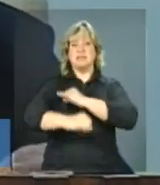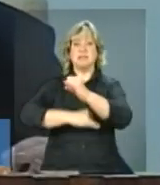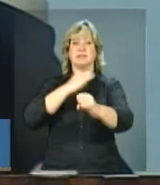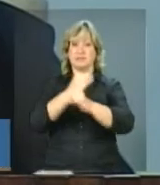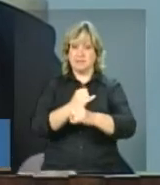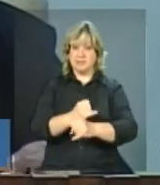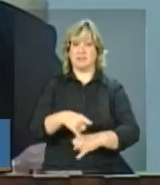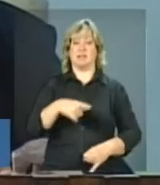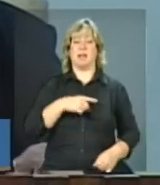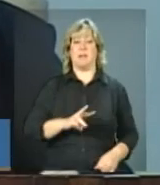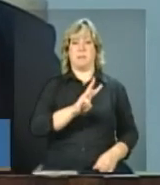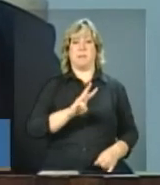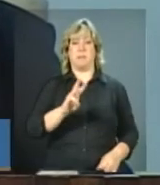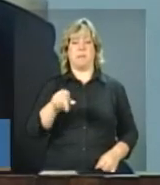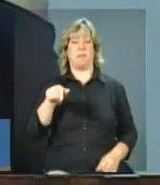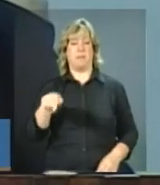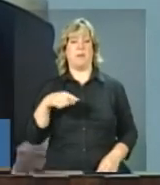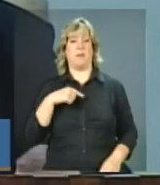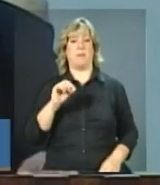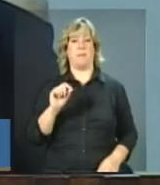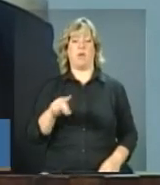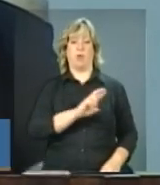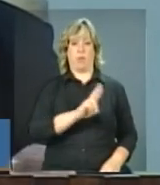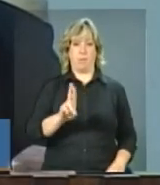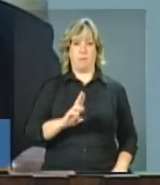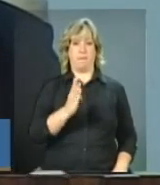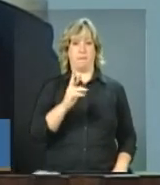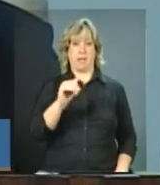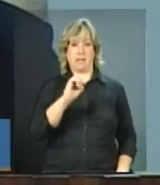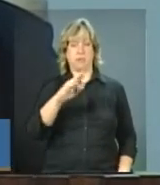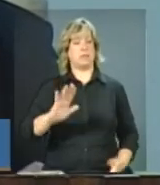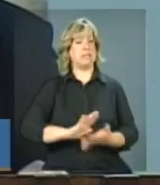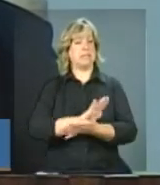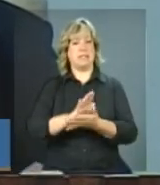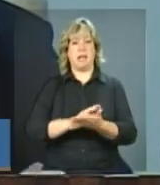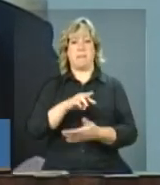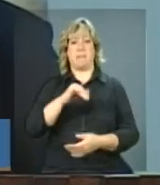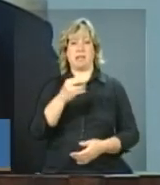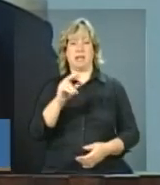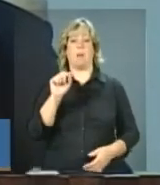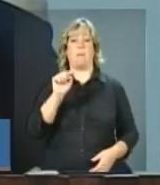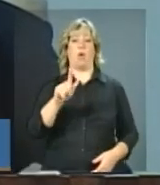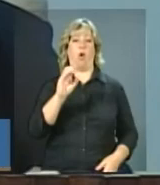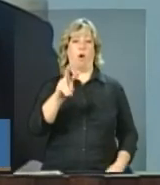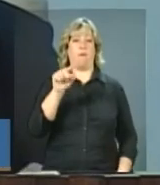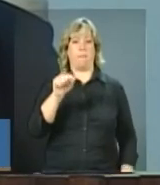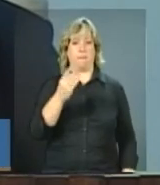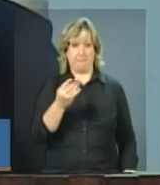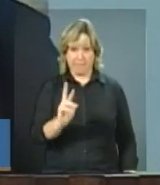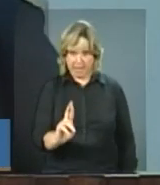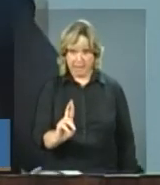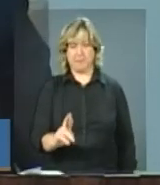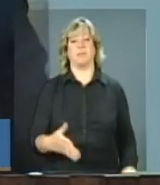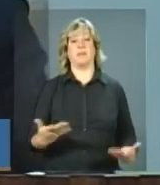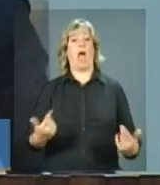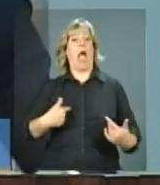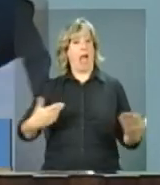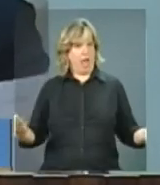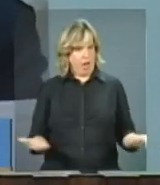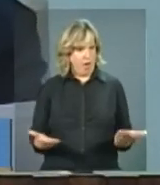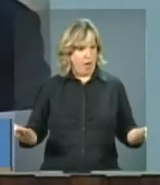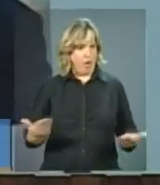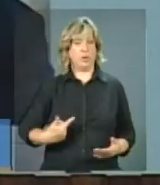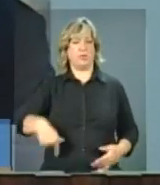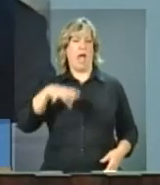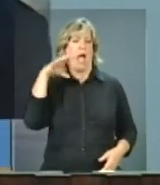do Plano Brasil Sem Miséria, que é o brasilsemmiséria.gov.br. Nós vamos agora